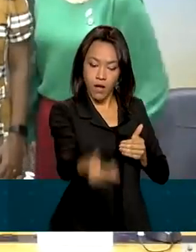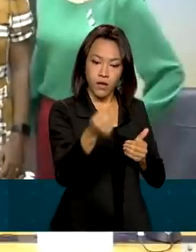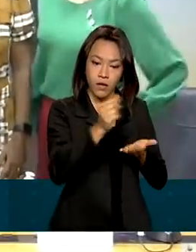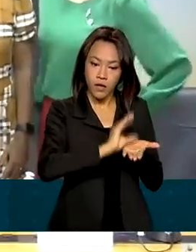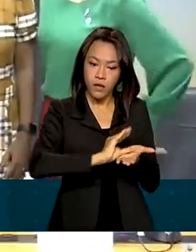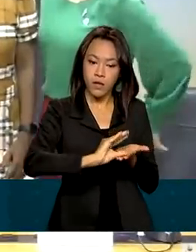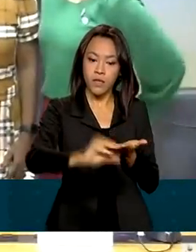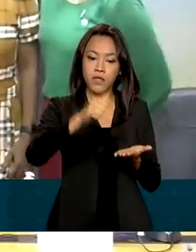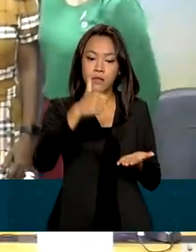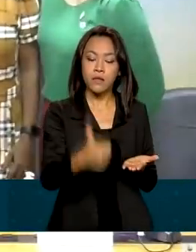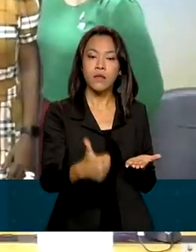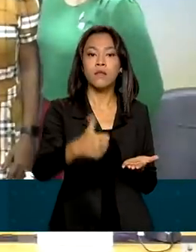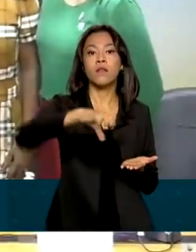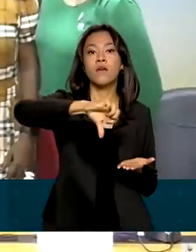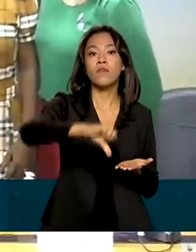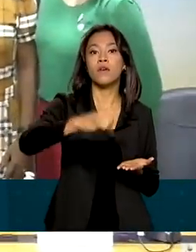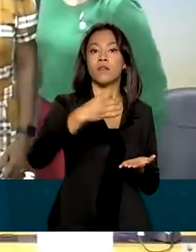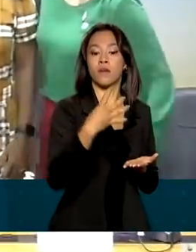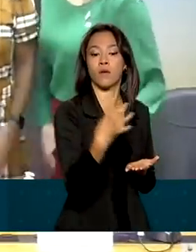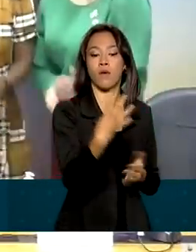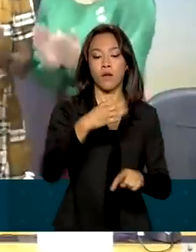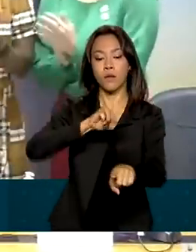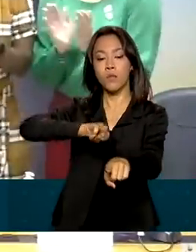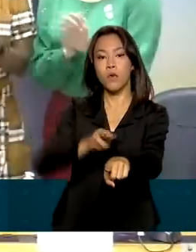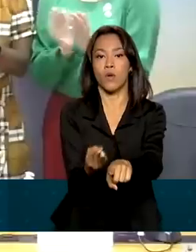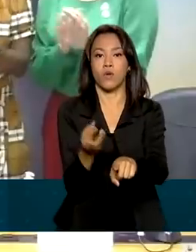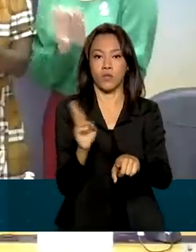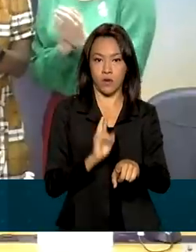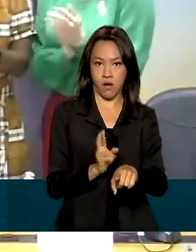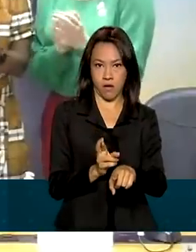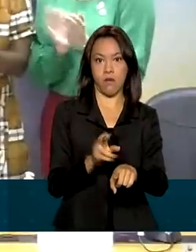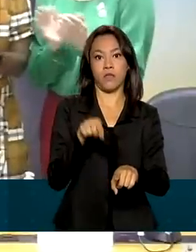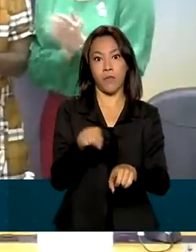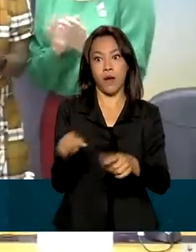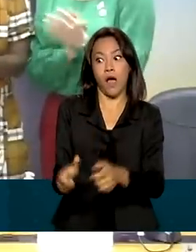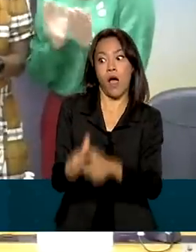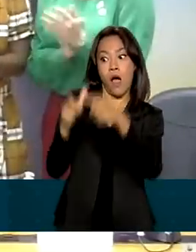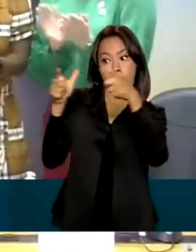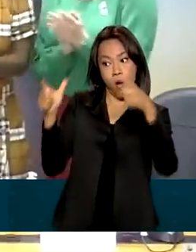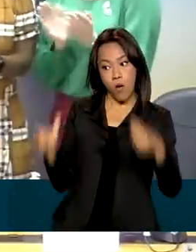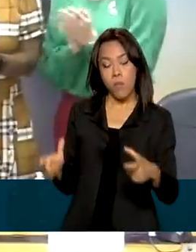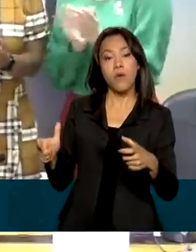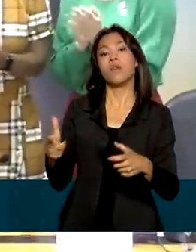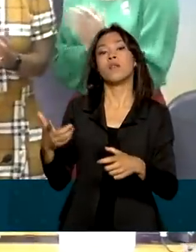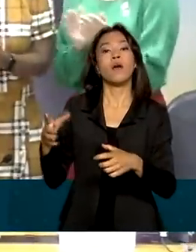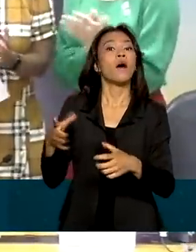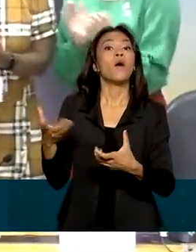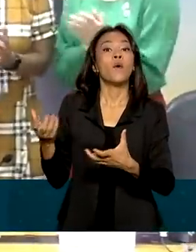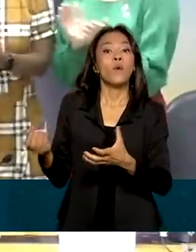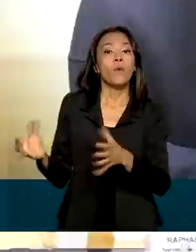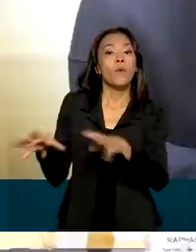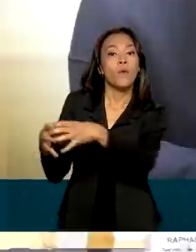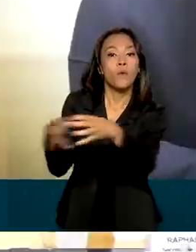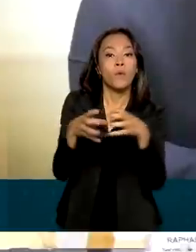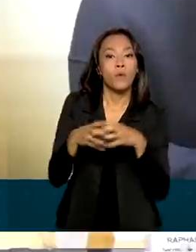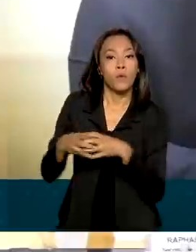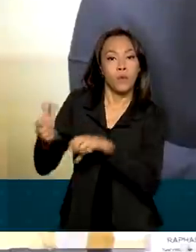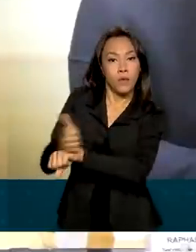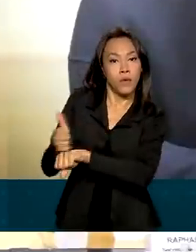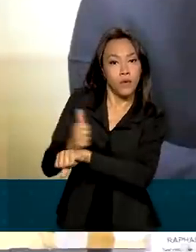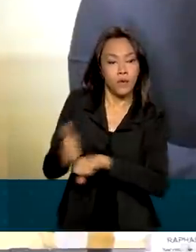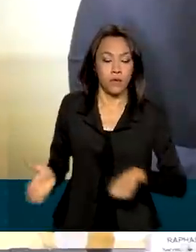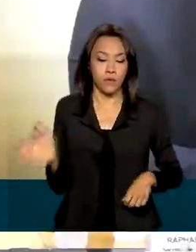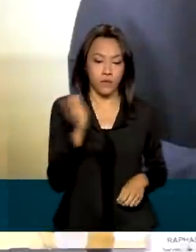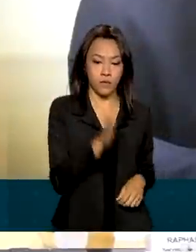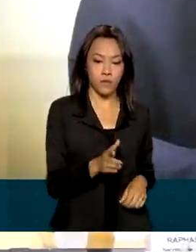milhões de reais para ampliar o número desses profissionais na atenção primária. Não vai ser